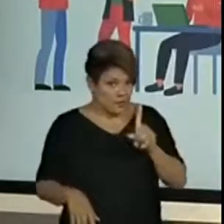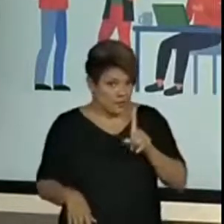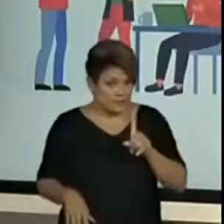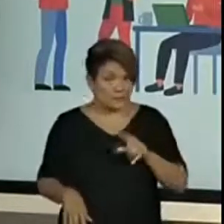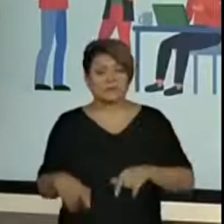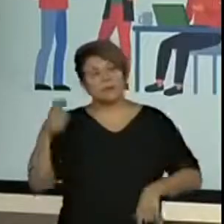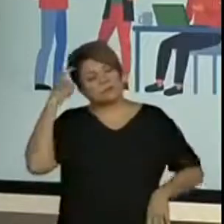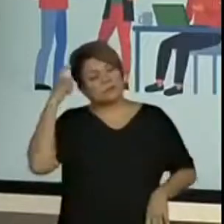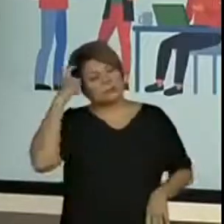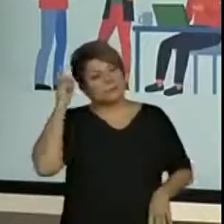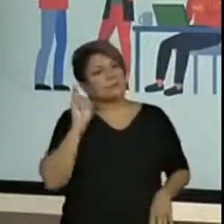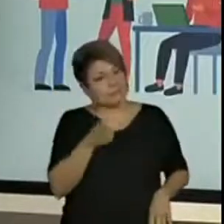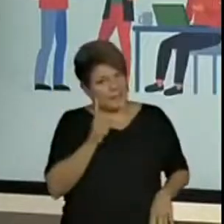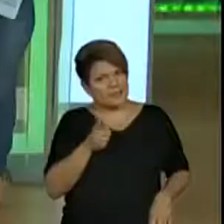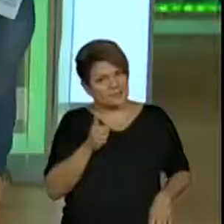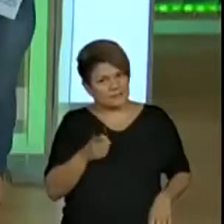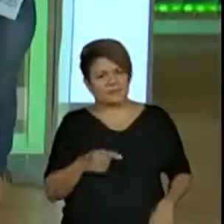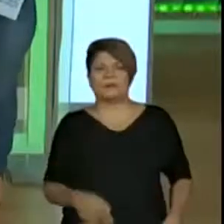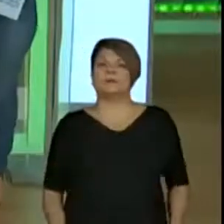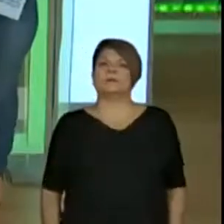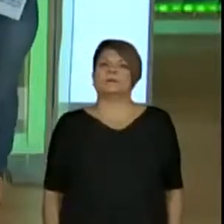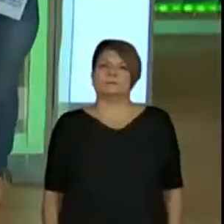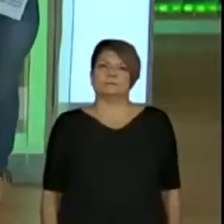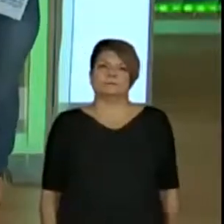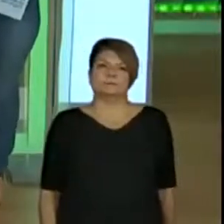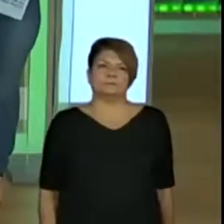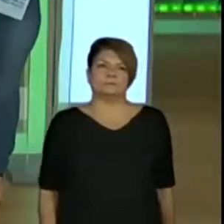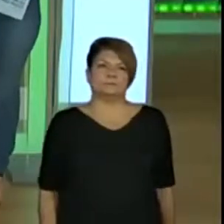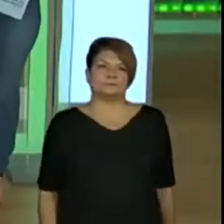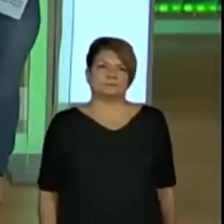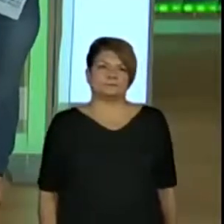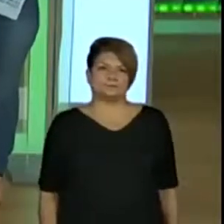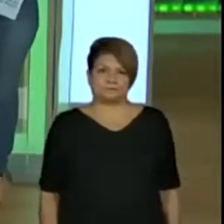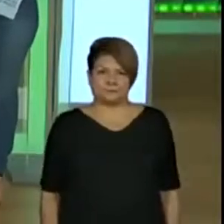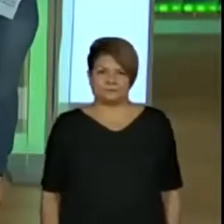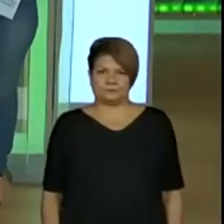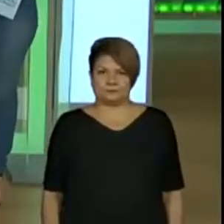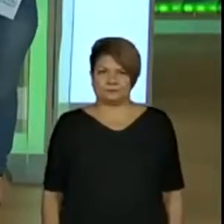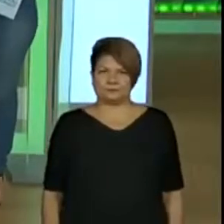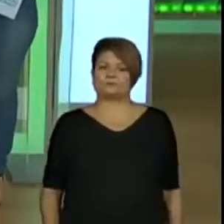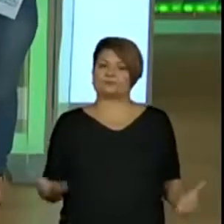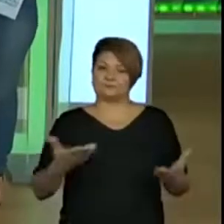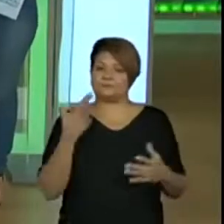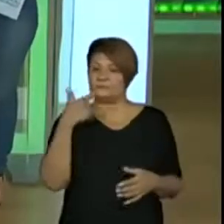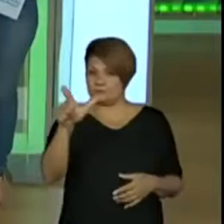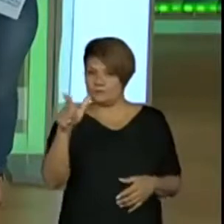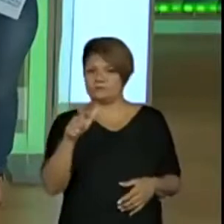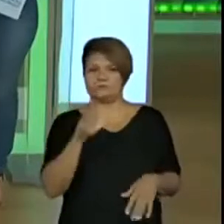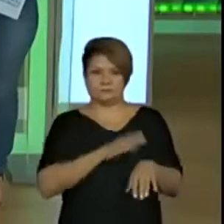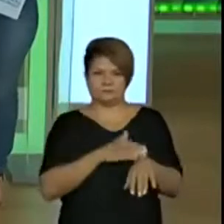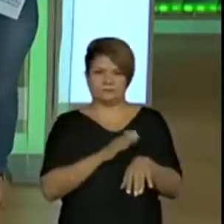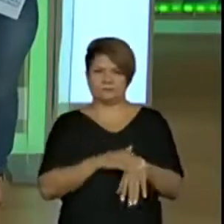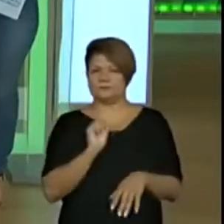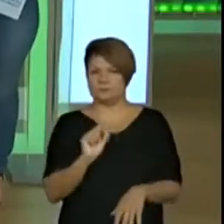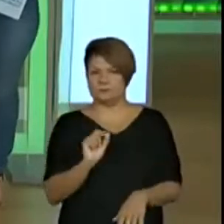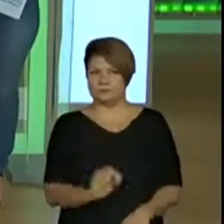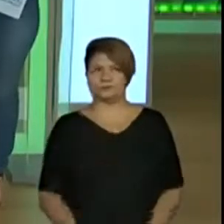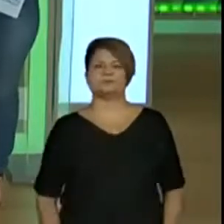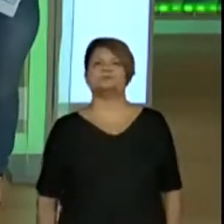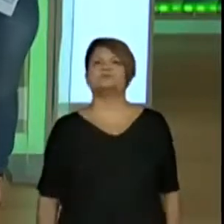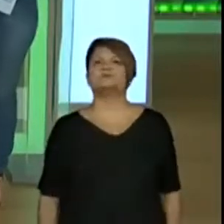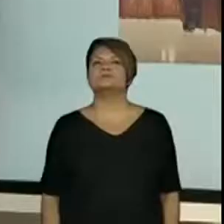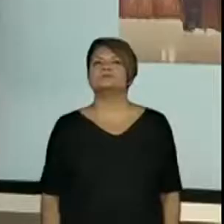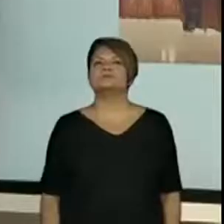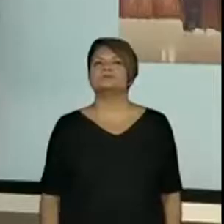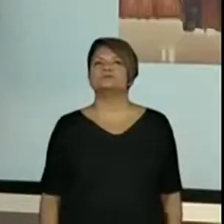nesses coordenadores, não verdade, professora? Muito bem. Agora, vamos ver outra função. Essa daqui